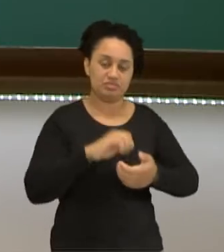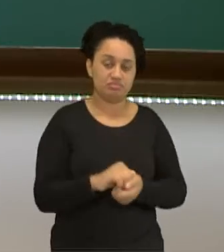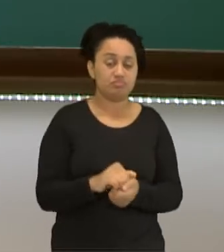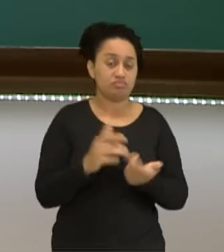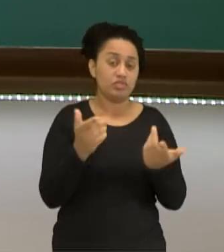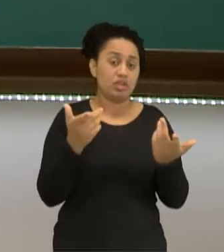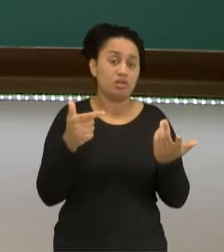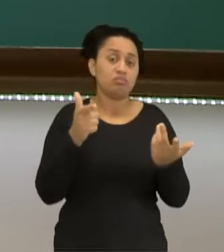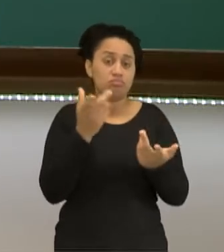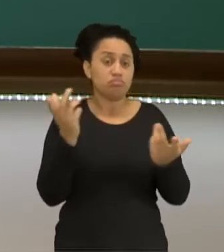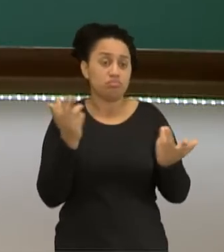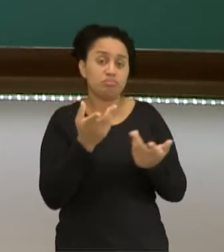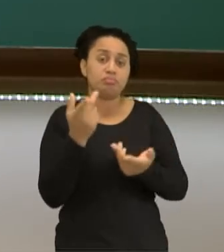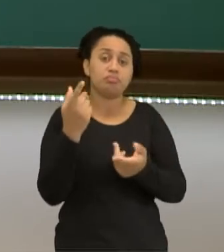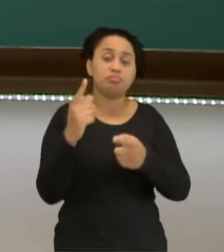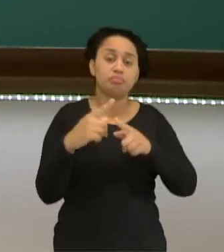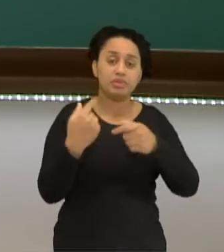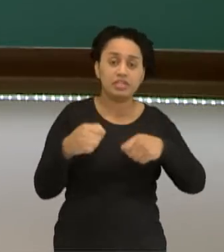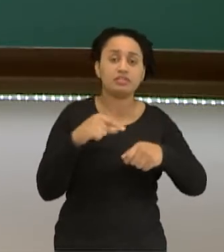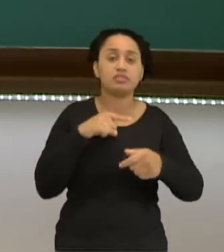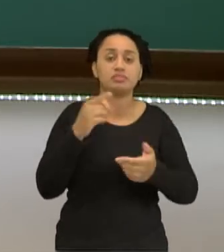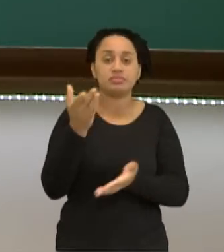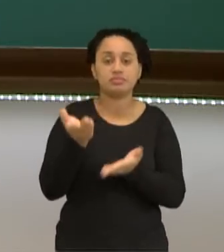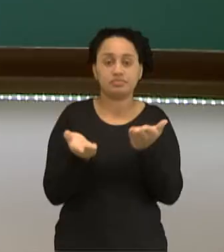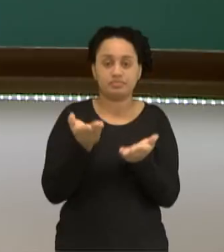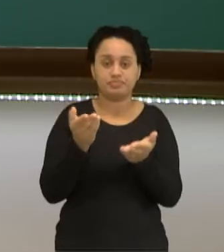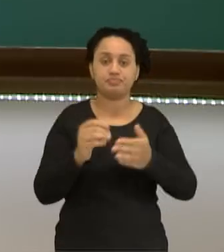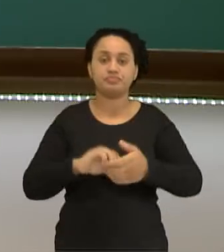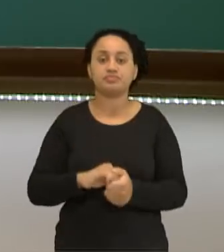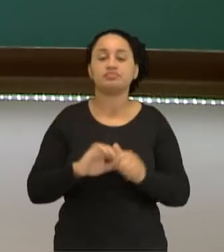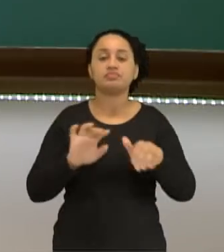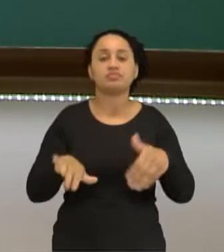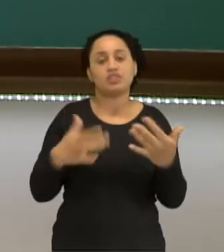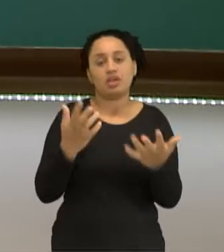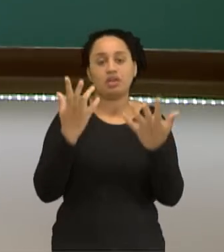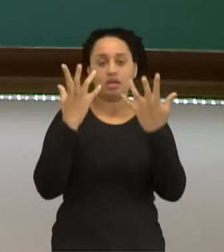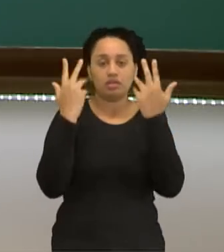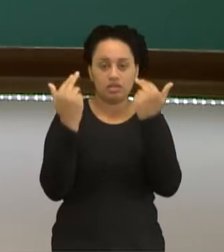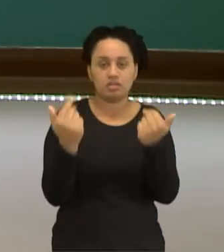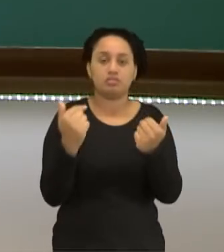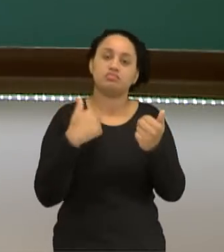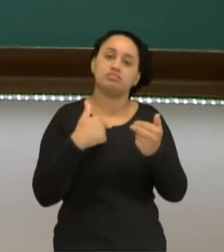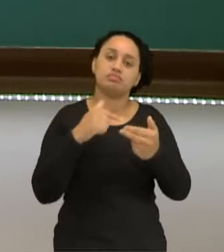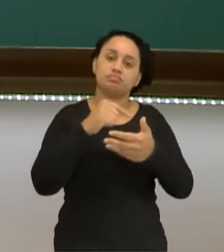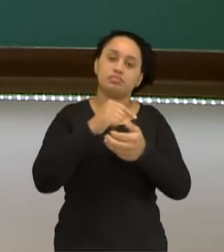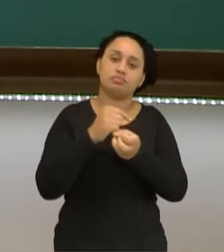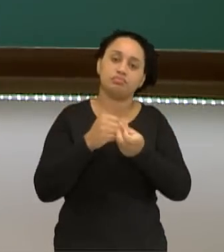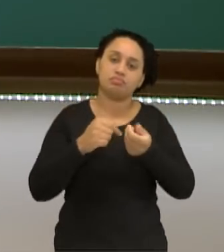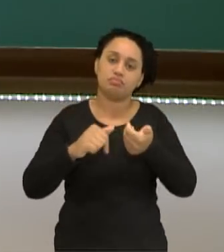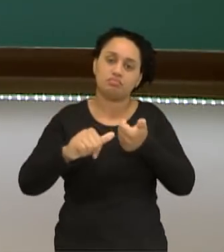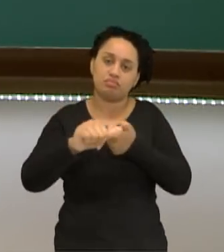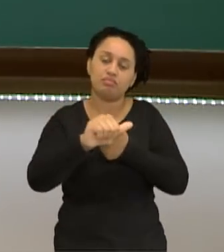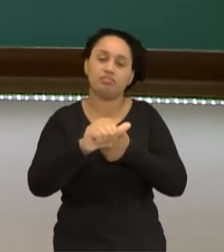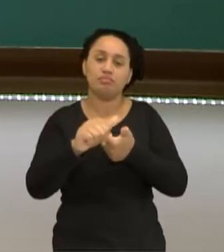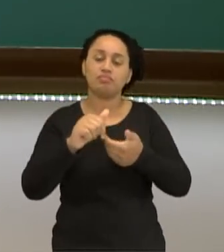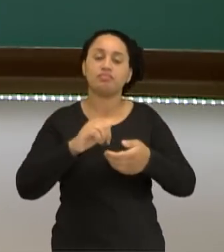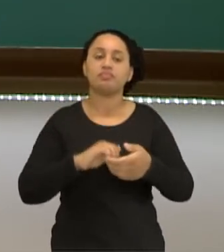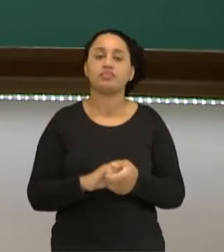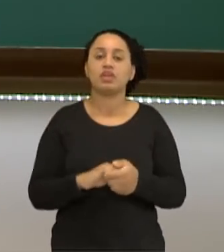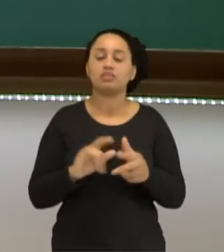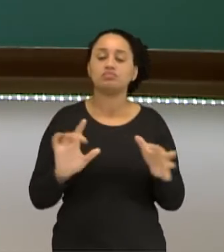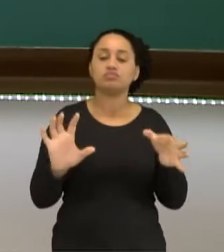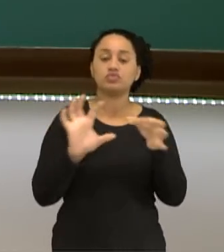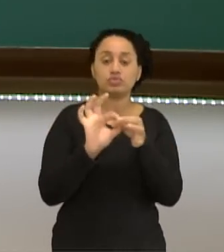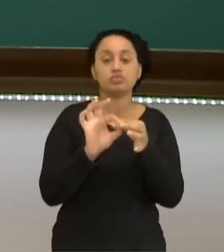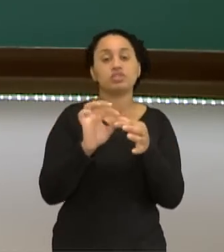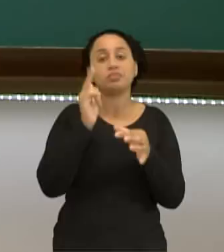aproximar para isso. Mas assim, essa é a natureza dos elementos, dos átomos. Eles se unem